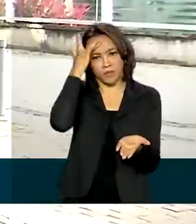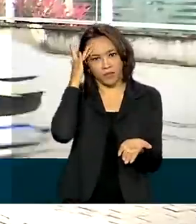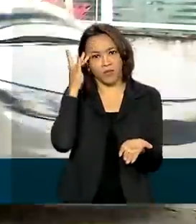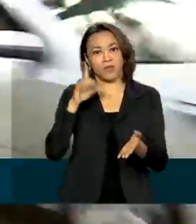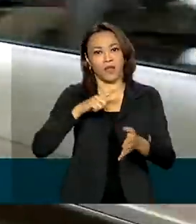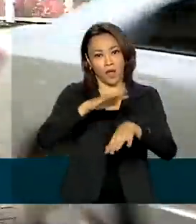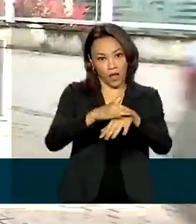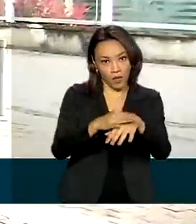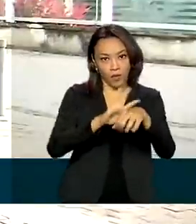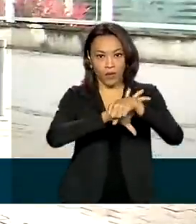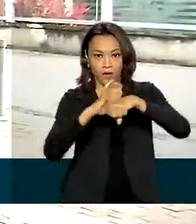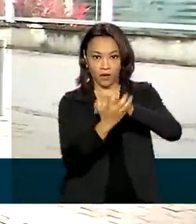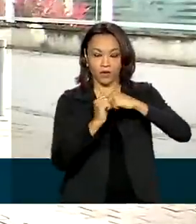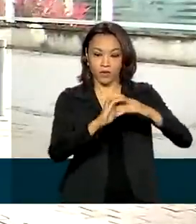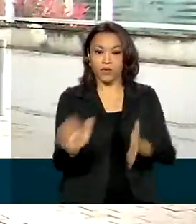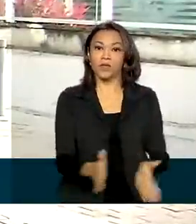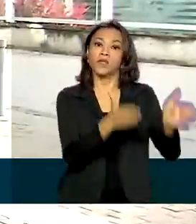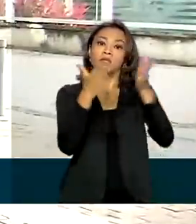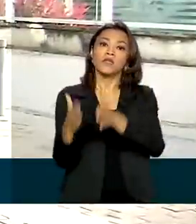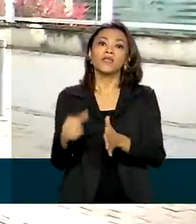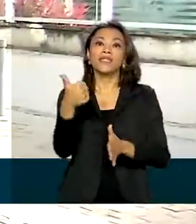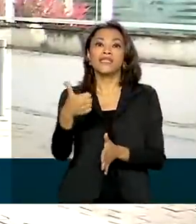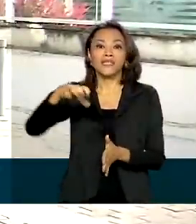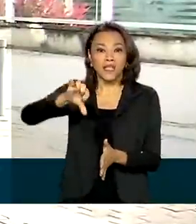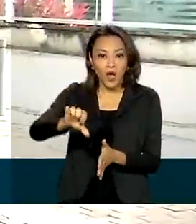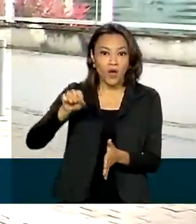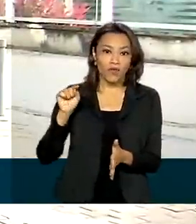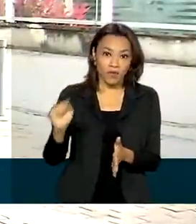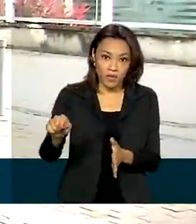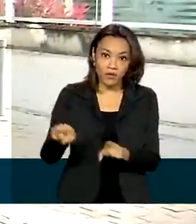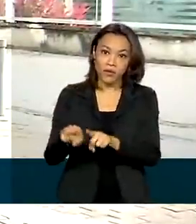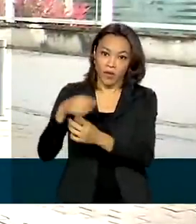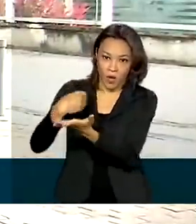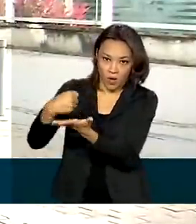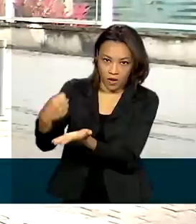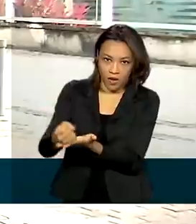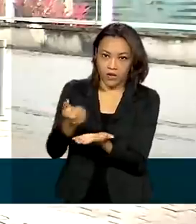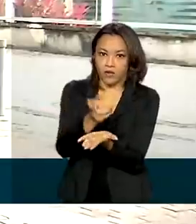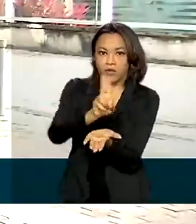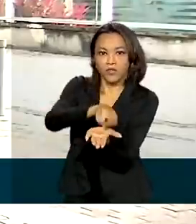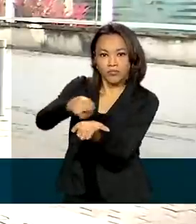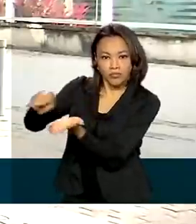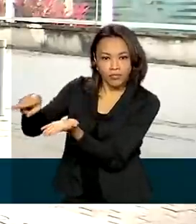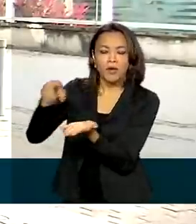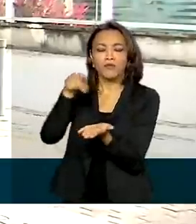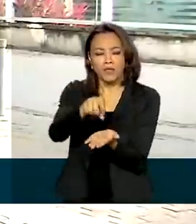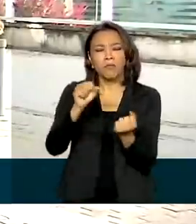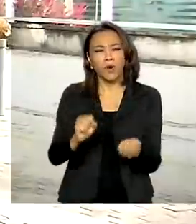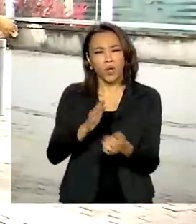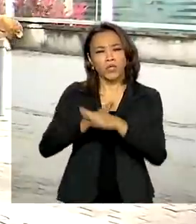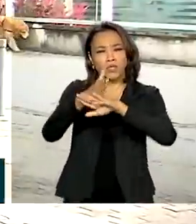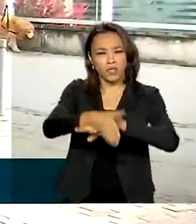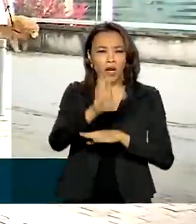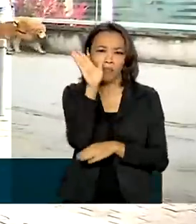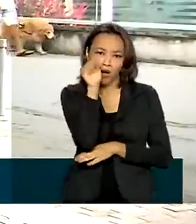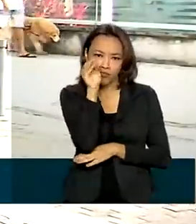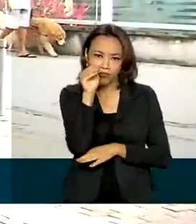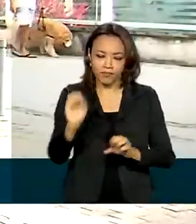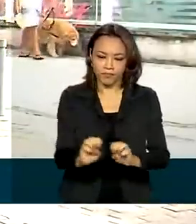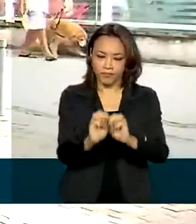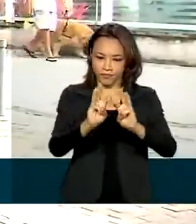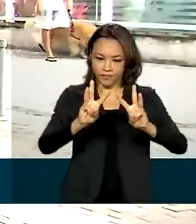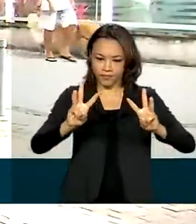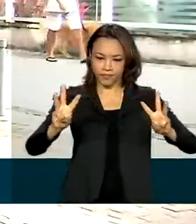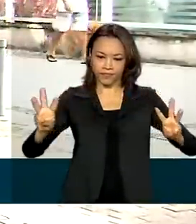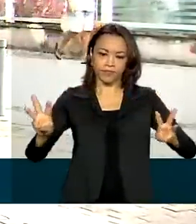à habilitação de 19.300 leitos. O balanço pode ser acessado na plataforma LocalizaSUS. O endereço é